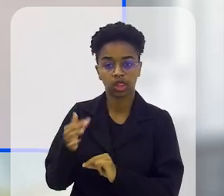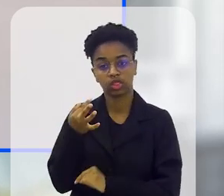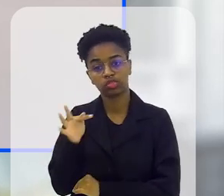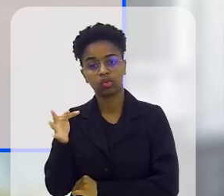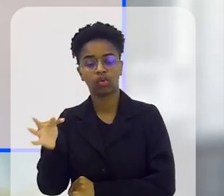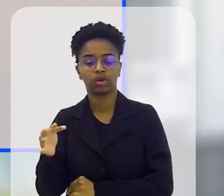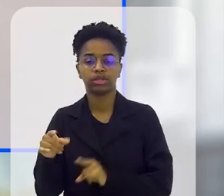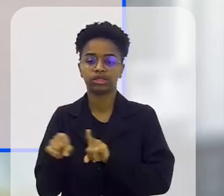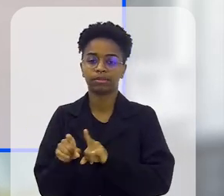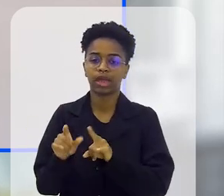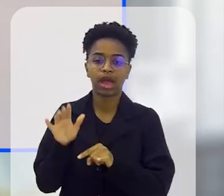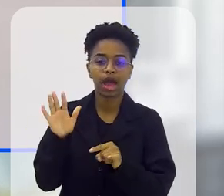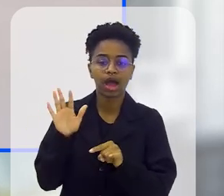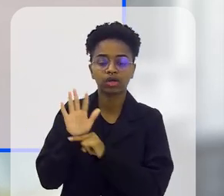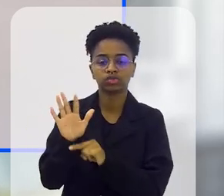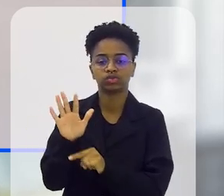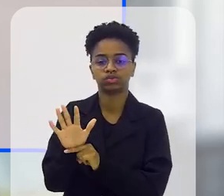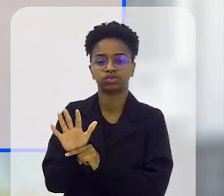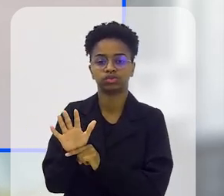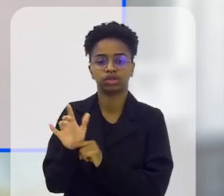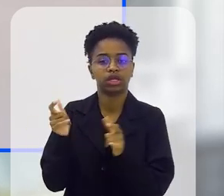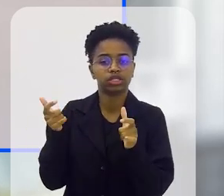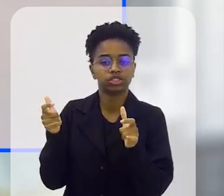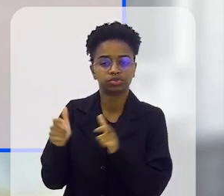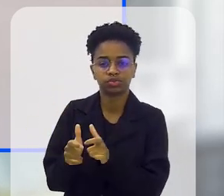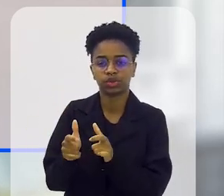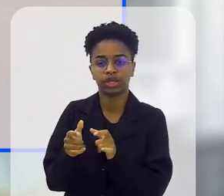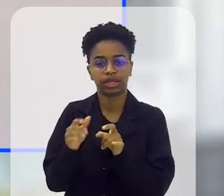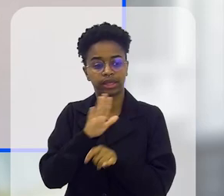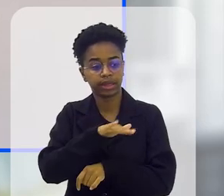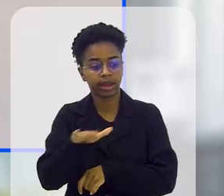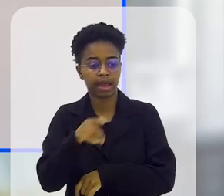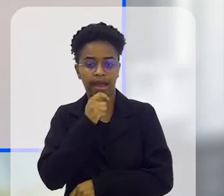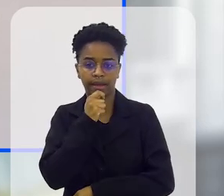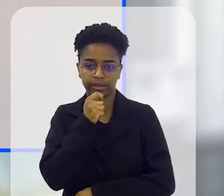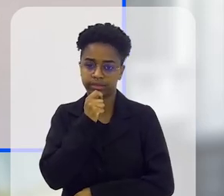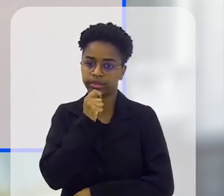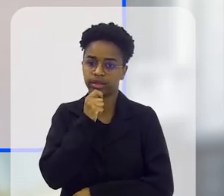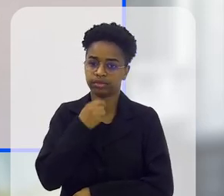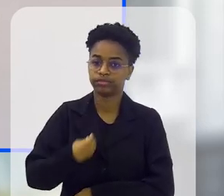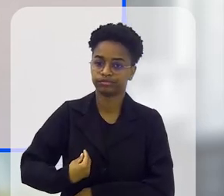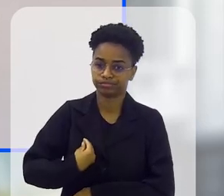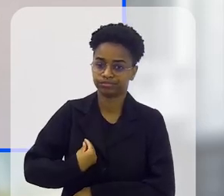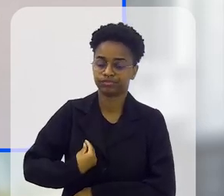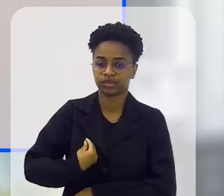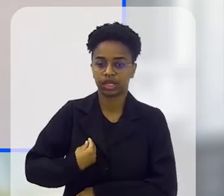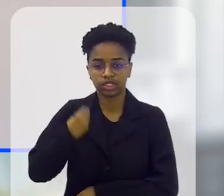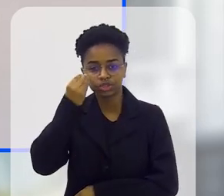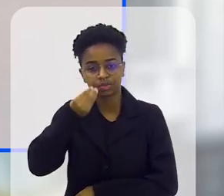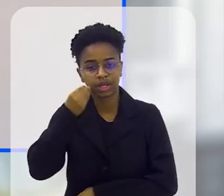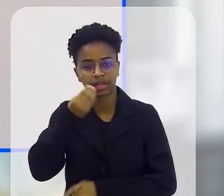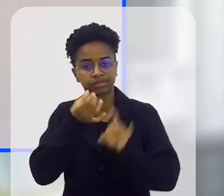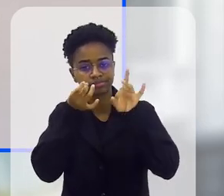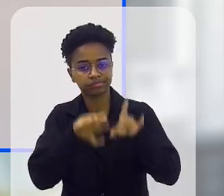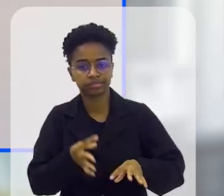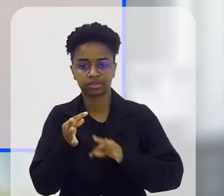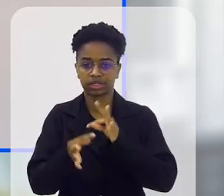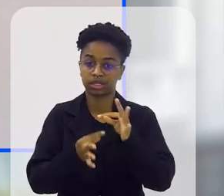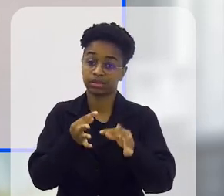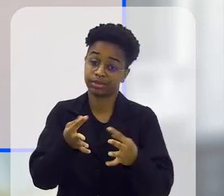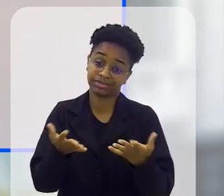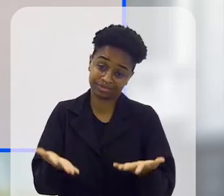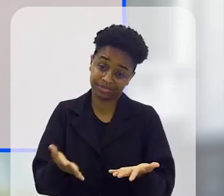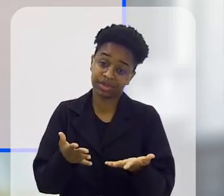que seja essa dor e diminuir aí esse número de crianças que ainda passam pelo abandono do tratamento com